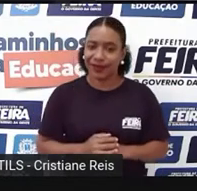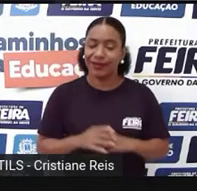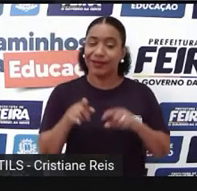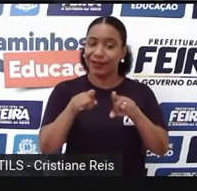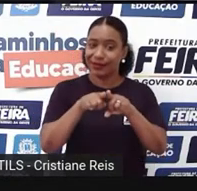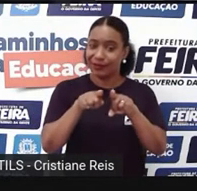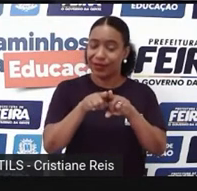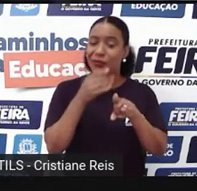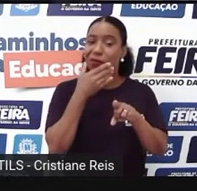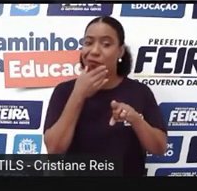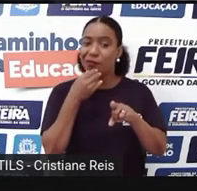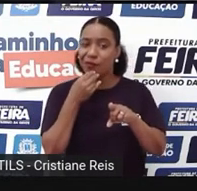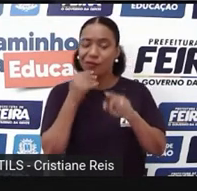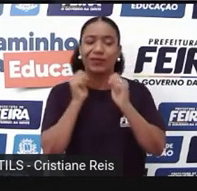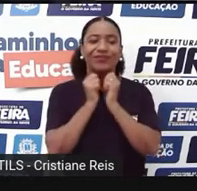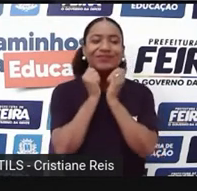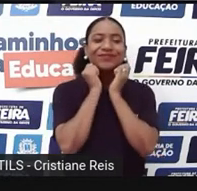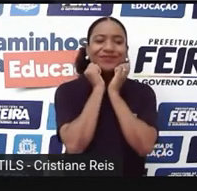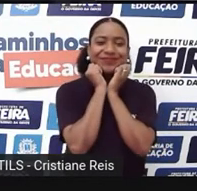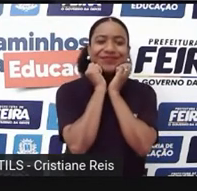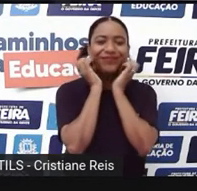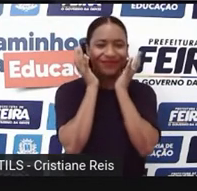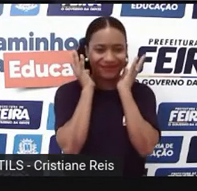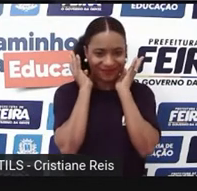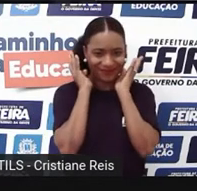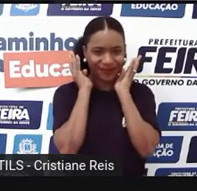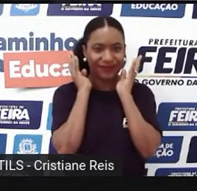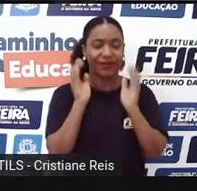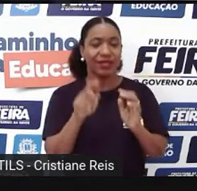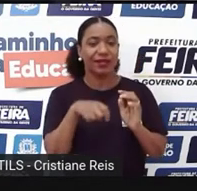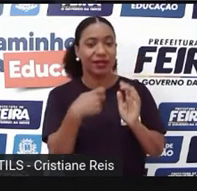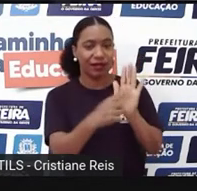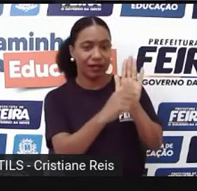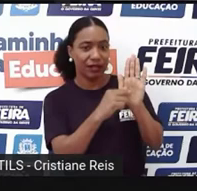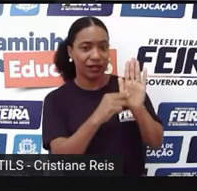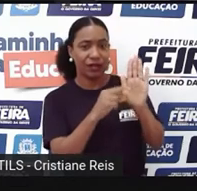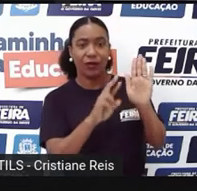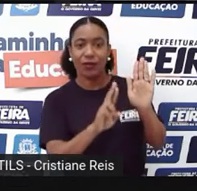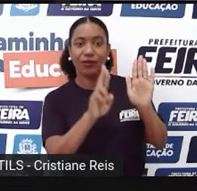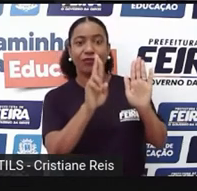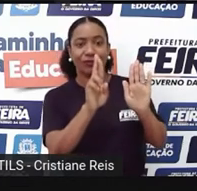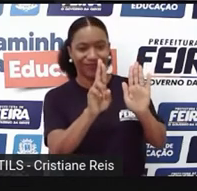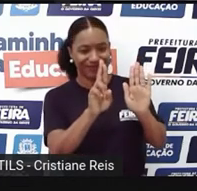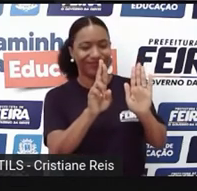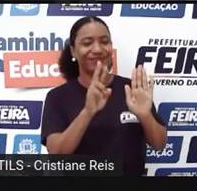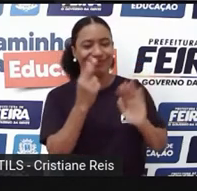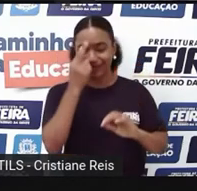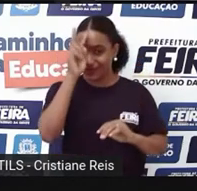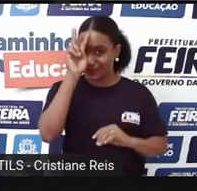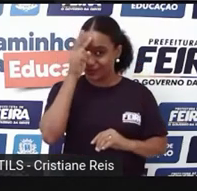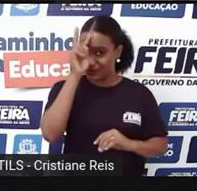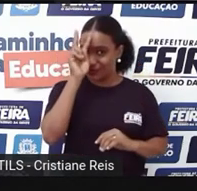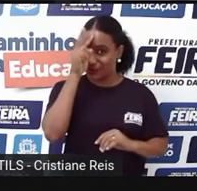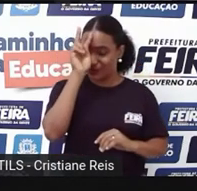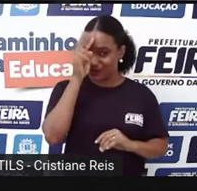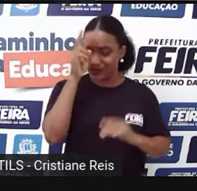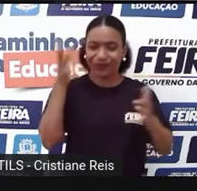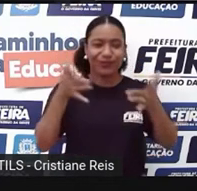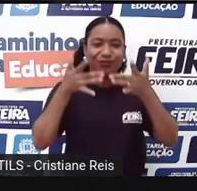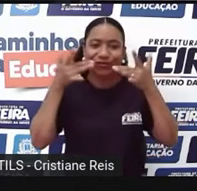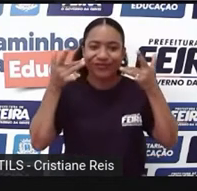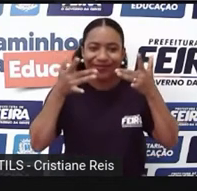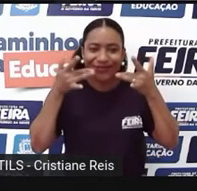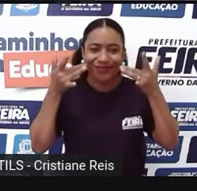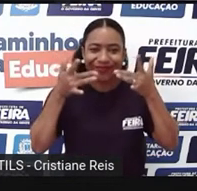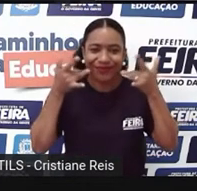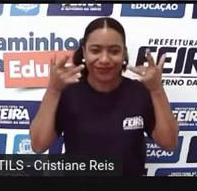O William Shakespeare foi quem escreveu originalmente esta história em forma de peça teatral.